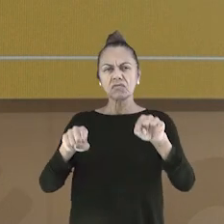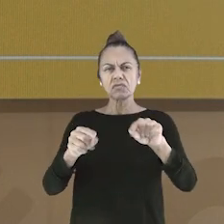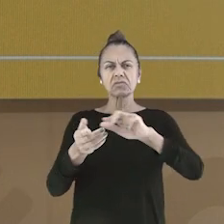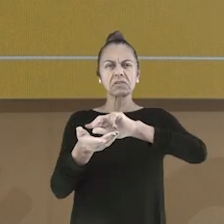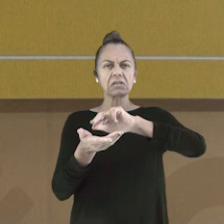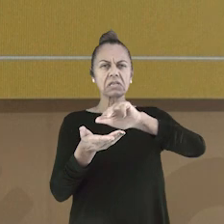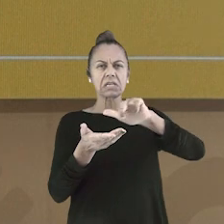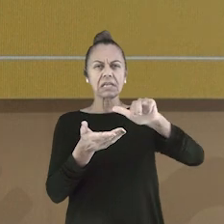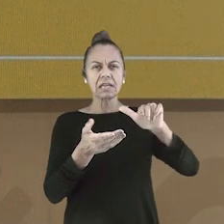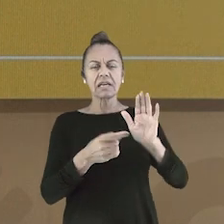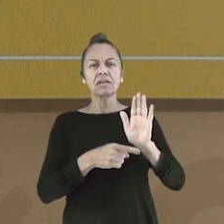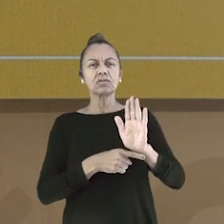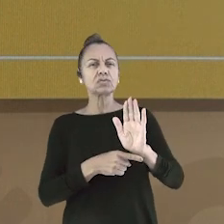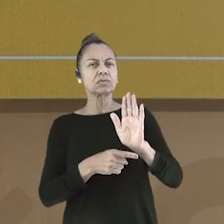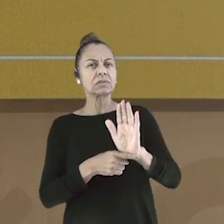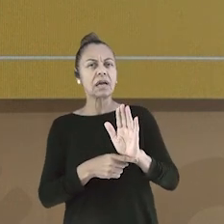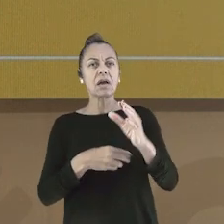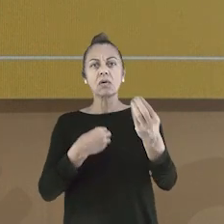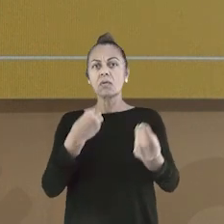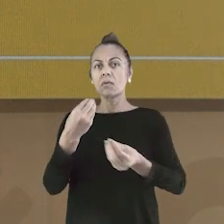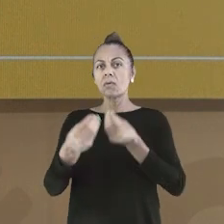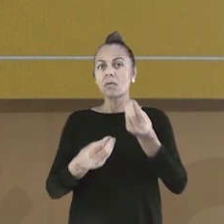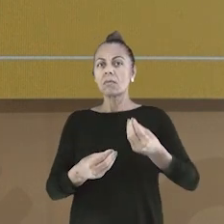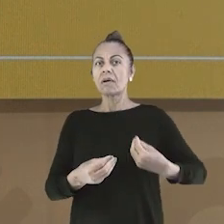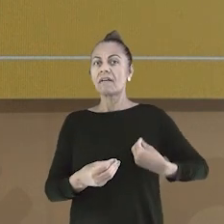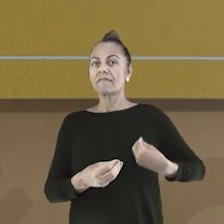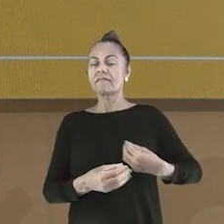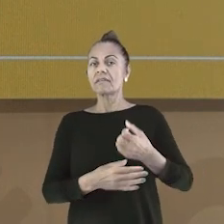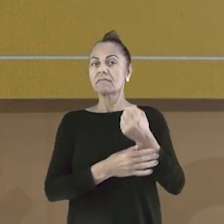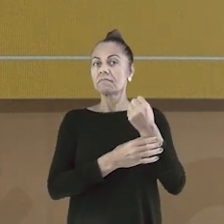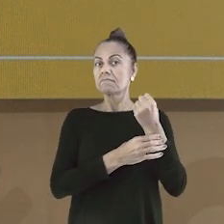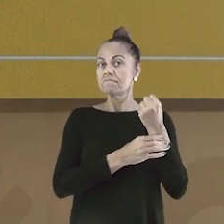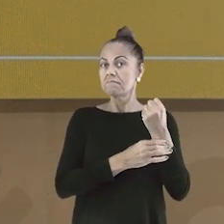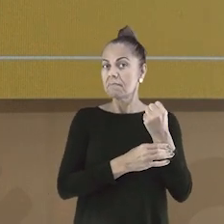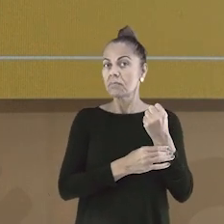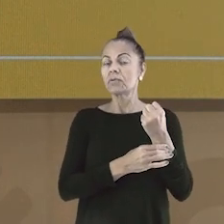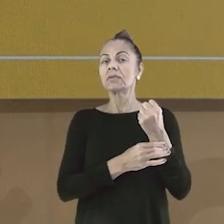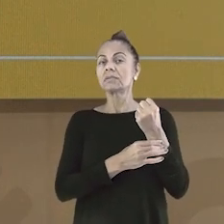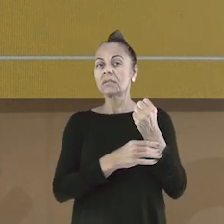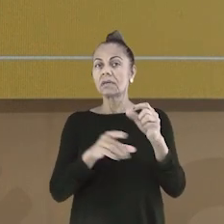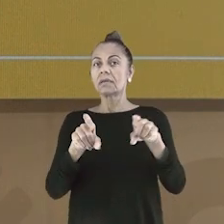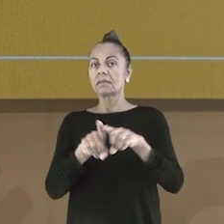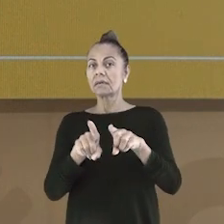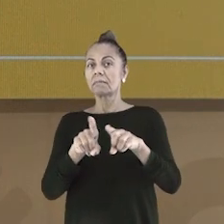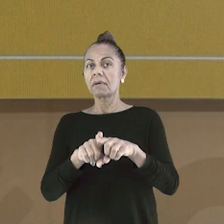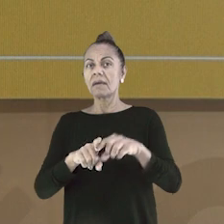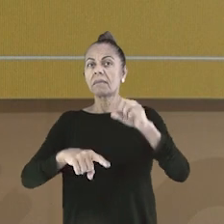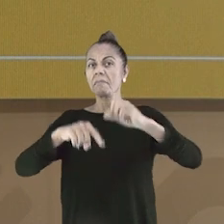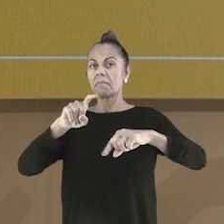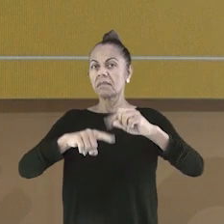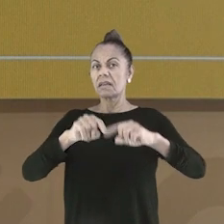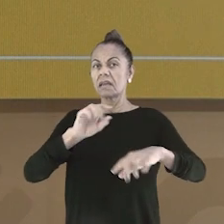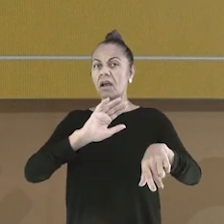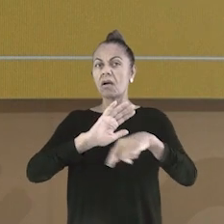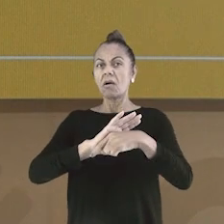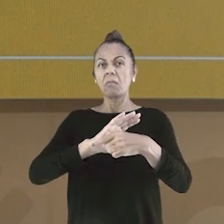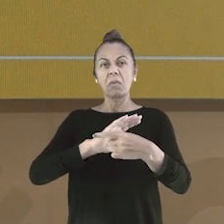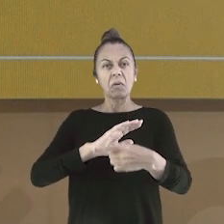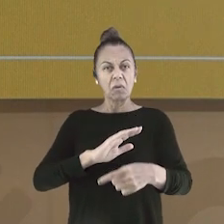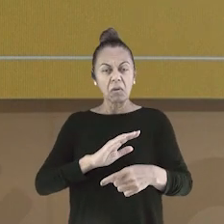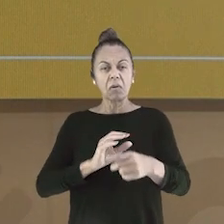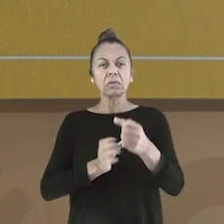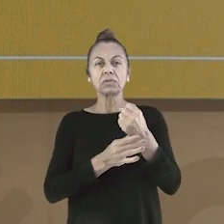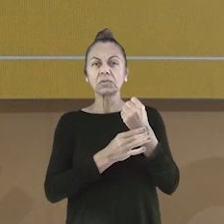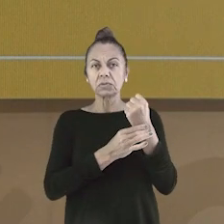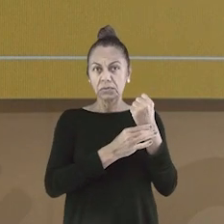sobre como evitar os riscos no ambiente de trabalho. Orientar sobre a forma segura de operação nos equipamentos e